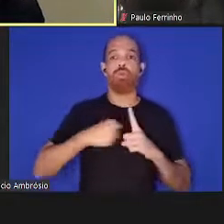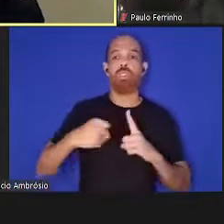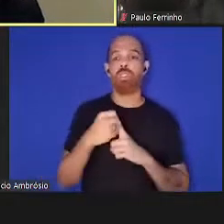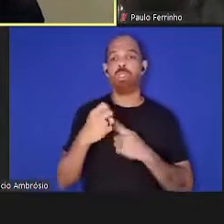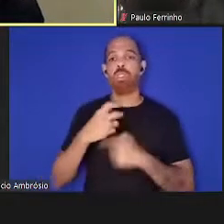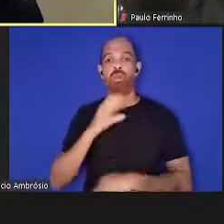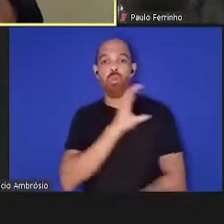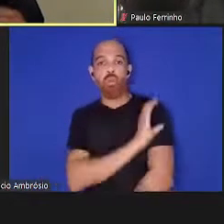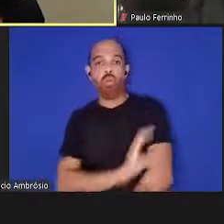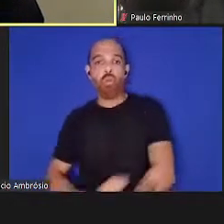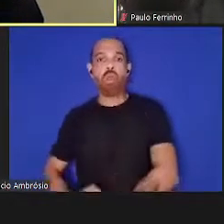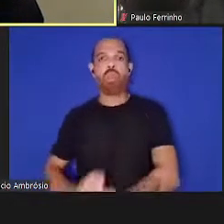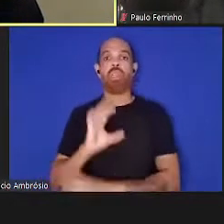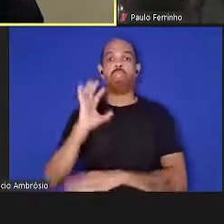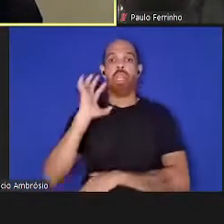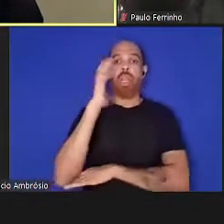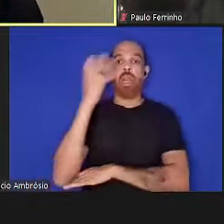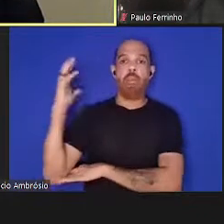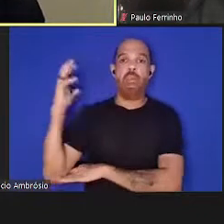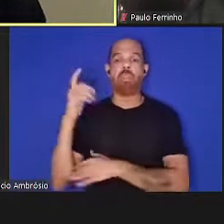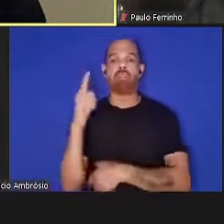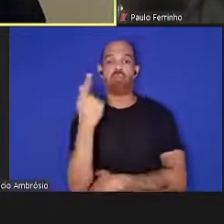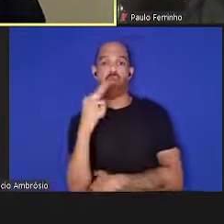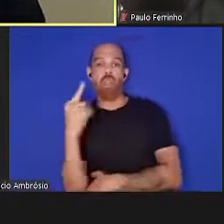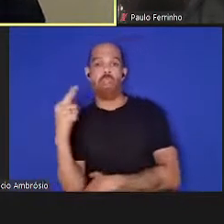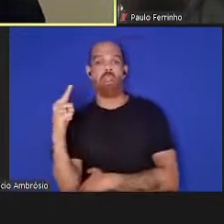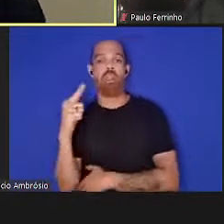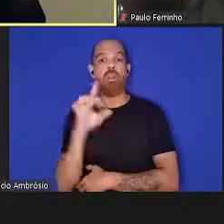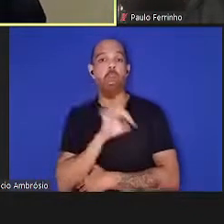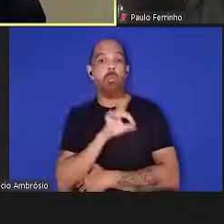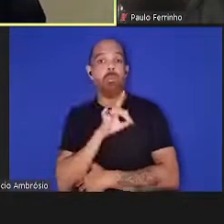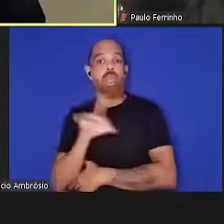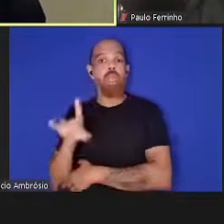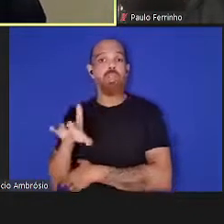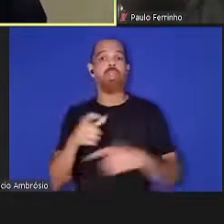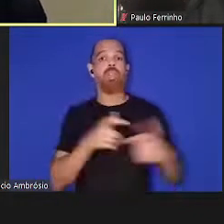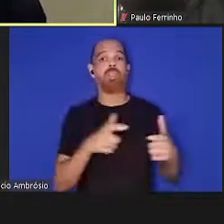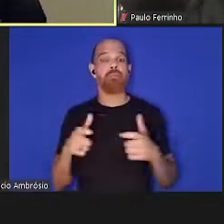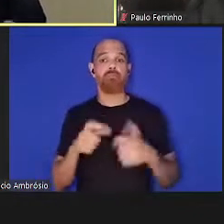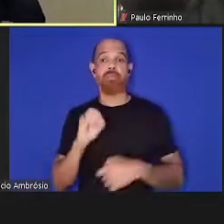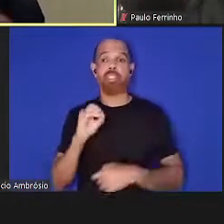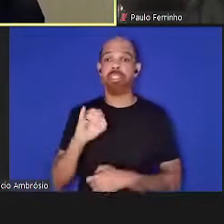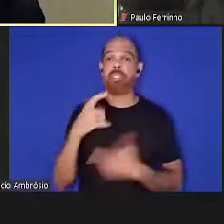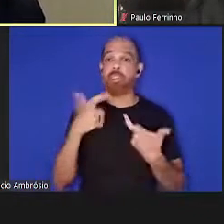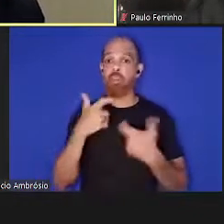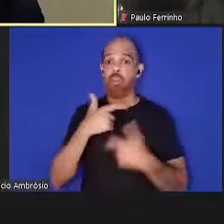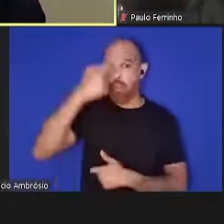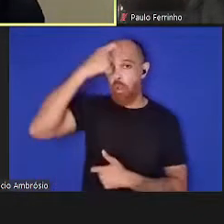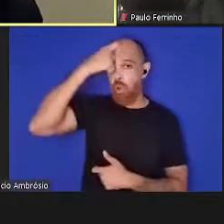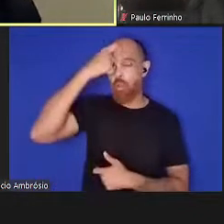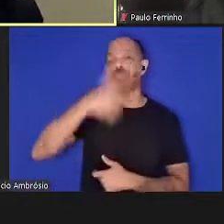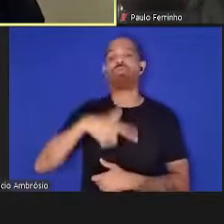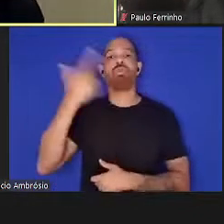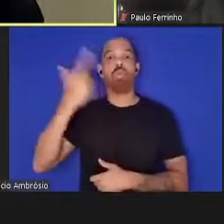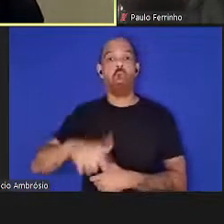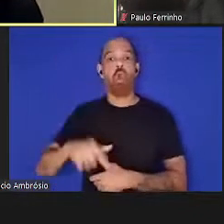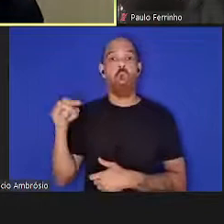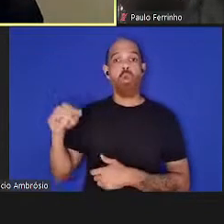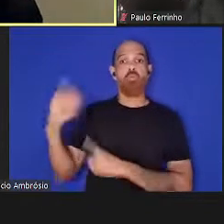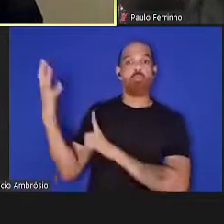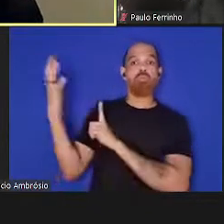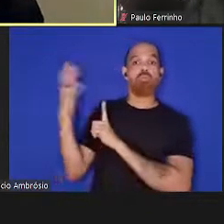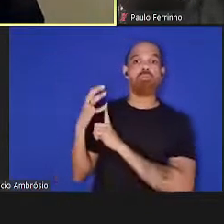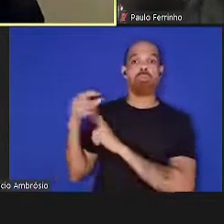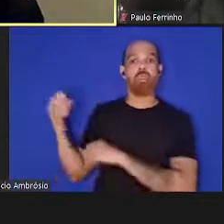geográficos, cada uma dessas mesmas regiões. Se não tivéssemos essa consciência, agora a nova ameaça desta nova